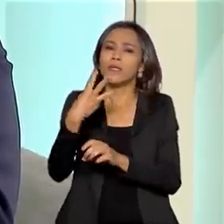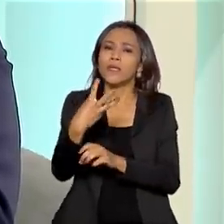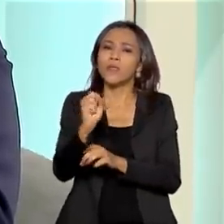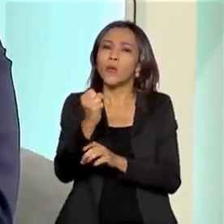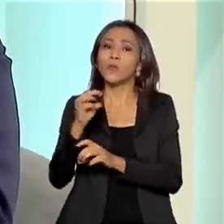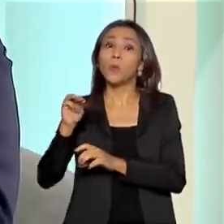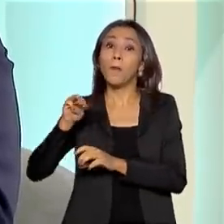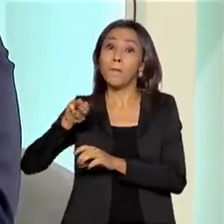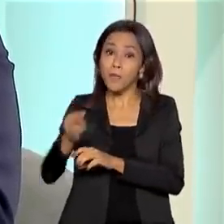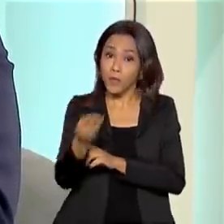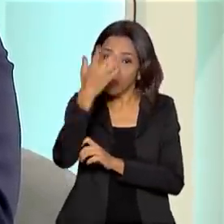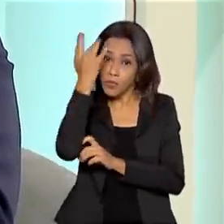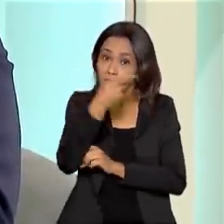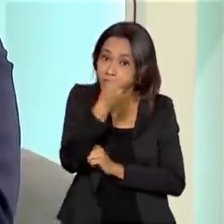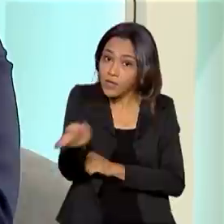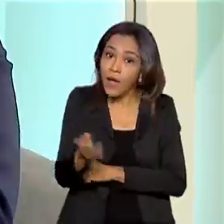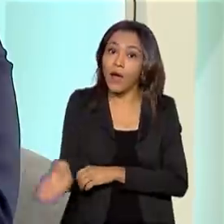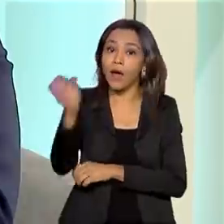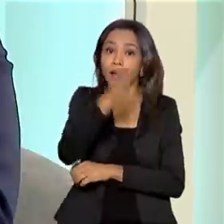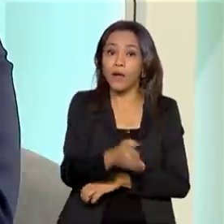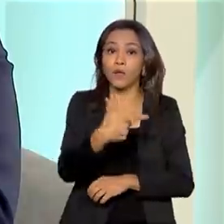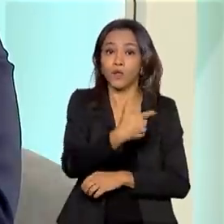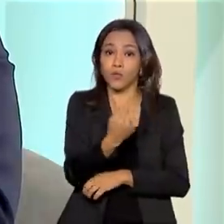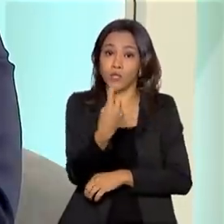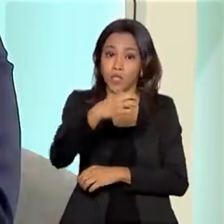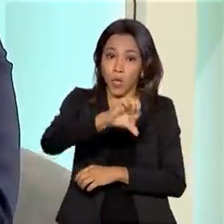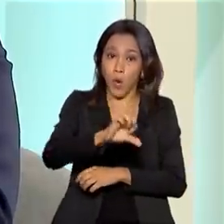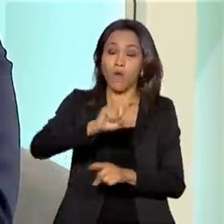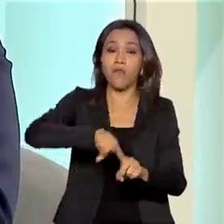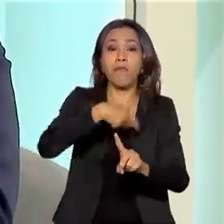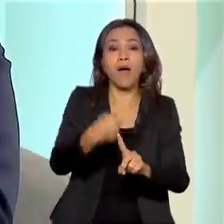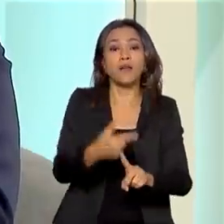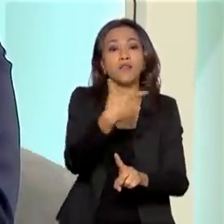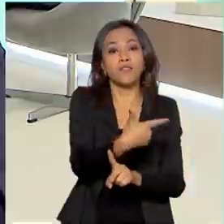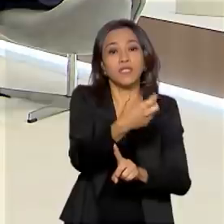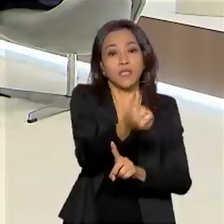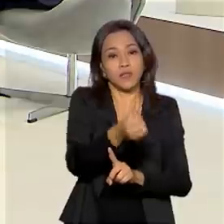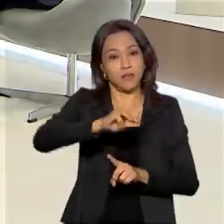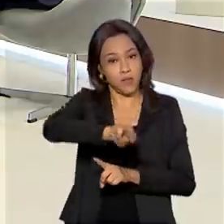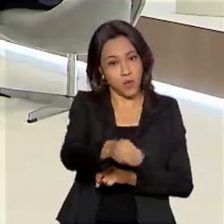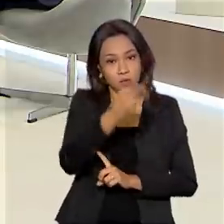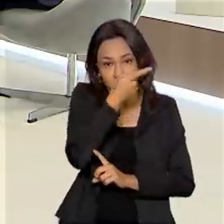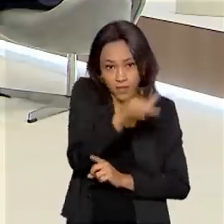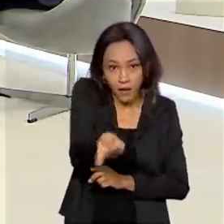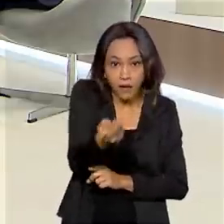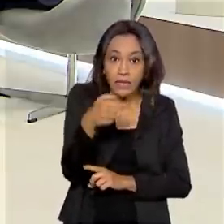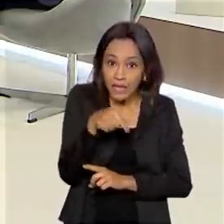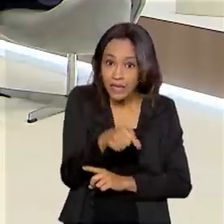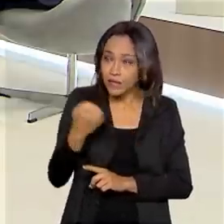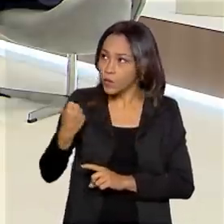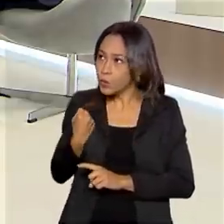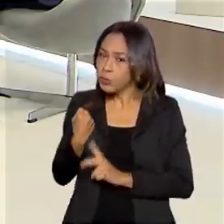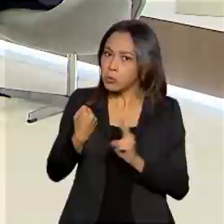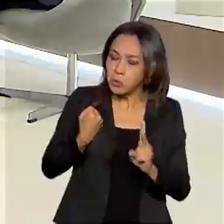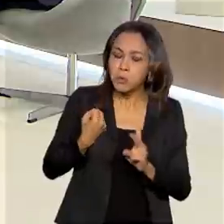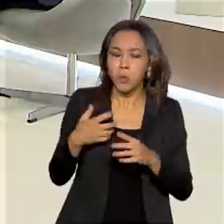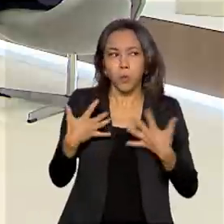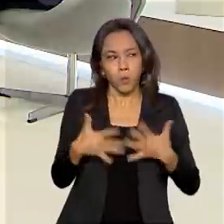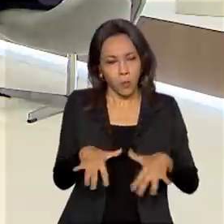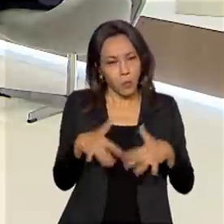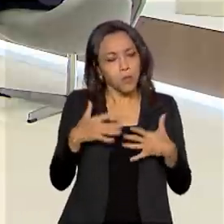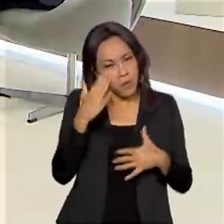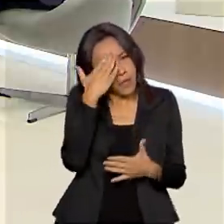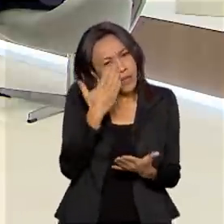nossos museus. No ano de 2019, mais 26 milhões. São números bastante expressivos. Então,